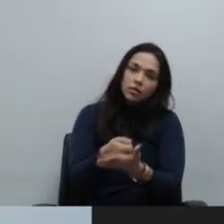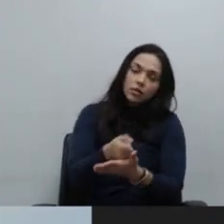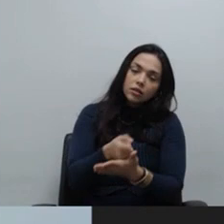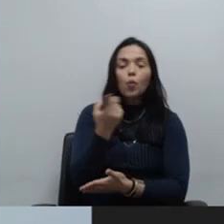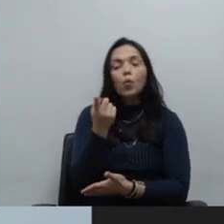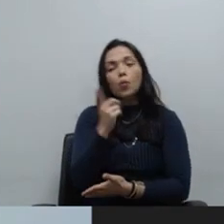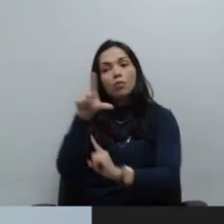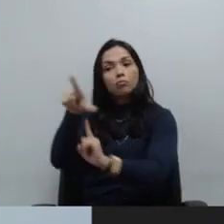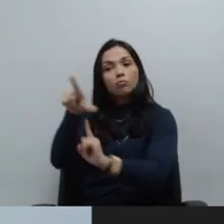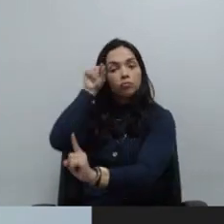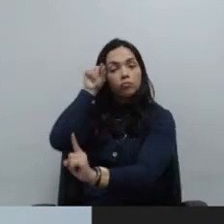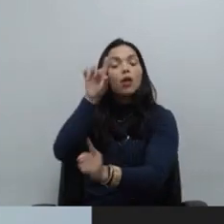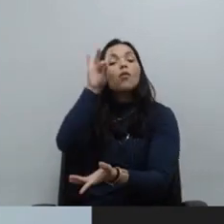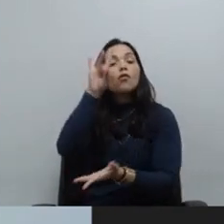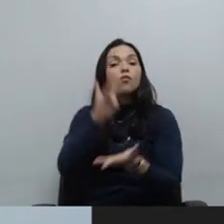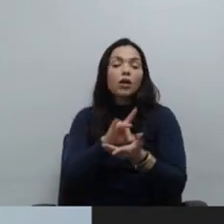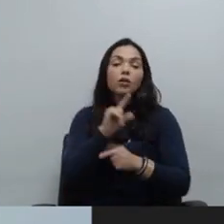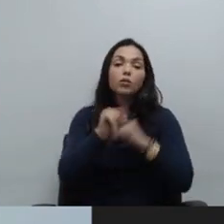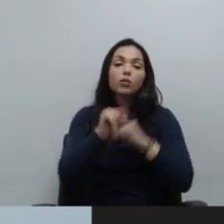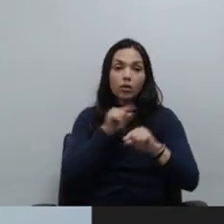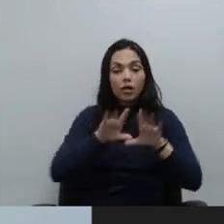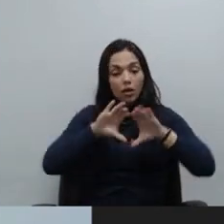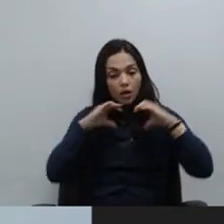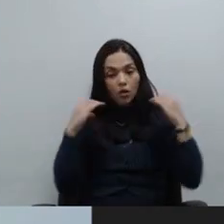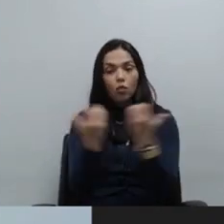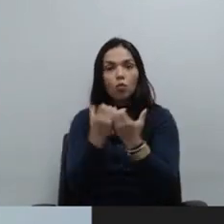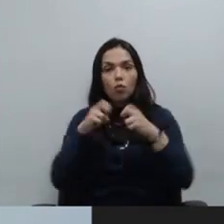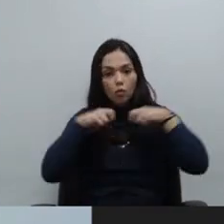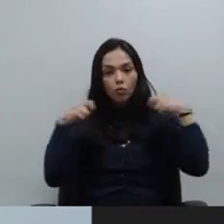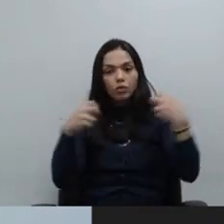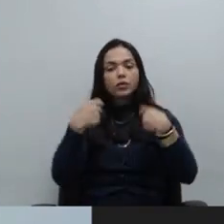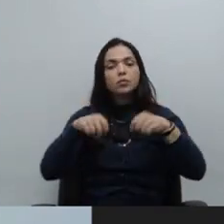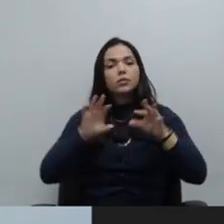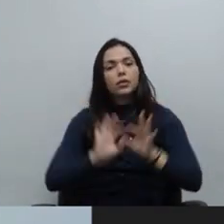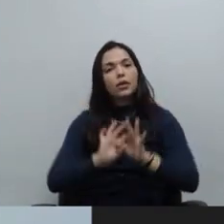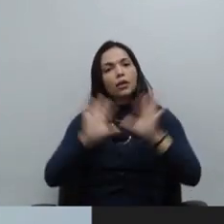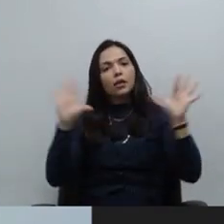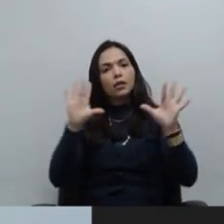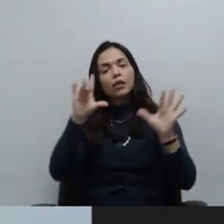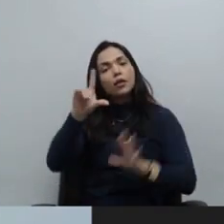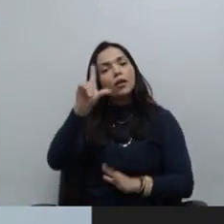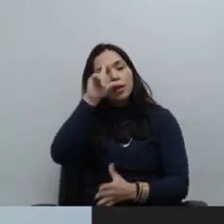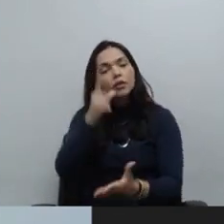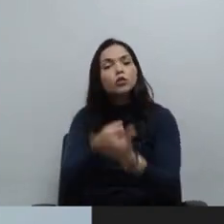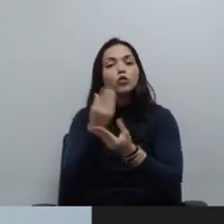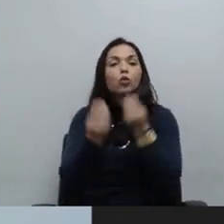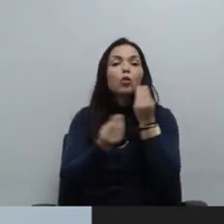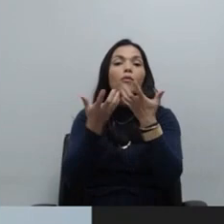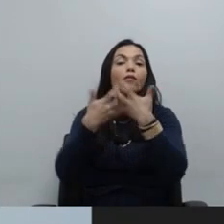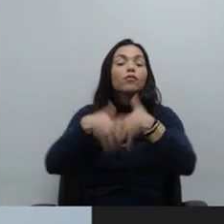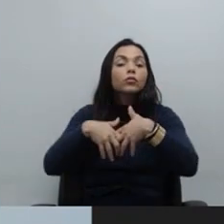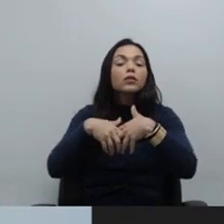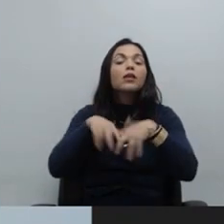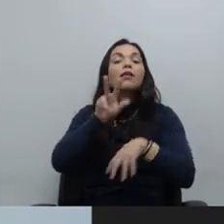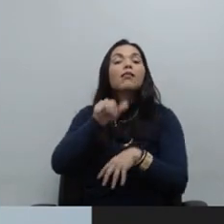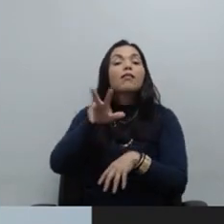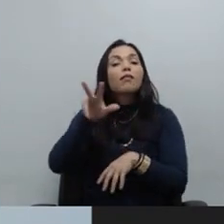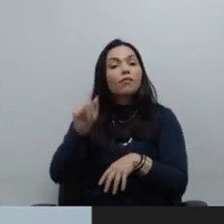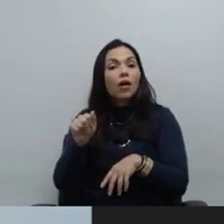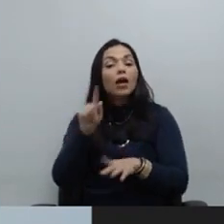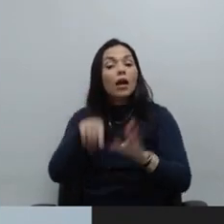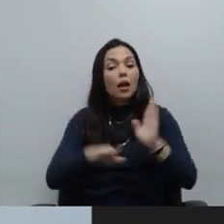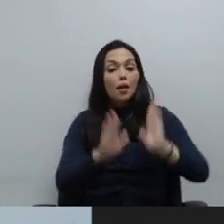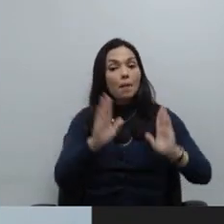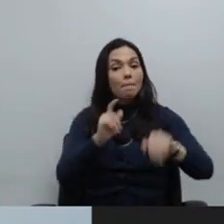o fato é que esse colegiado precisa, sim, deliberar sobre a destinação dessa vaga nessa fase da discussão do plano de expansão.